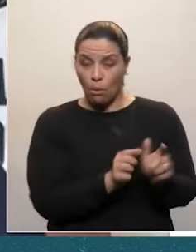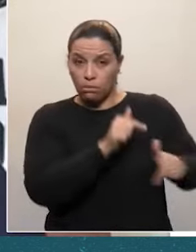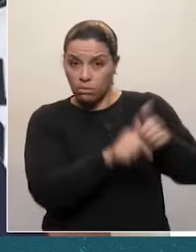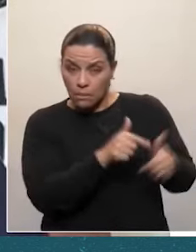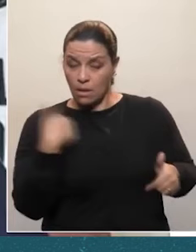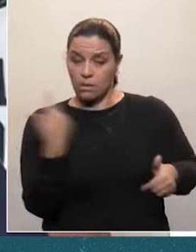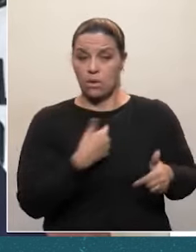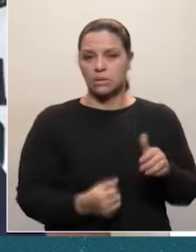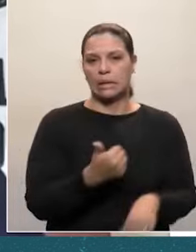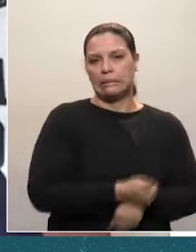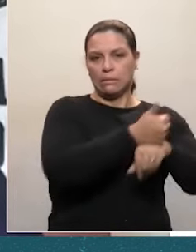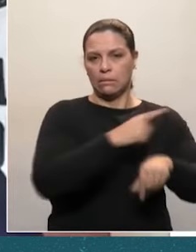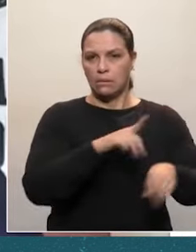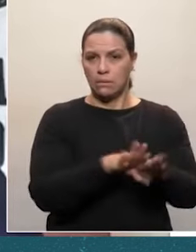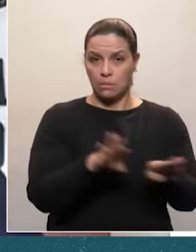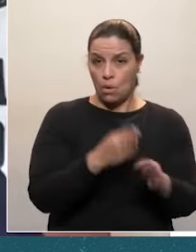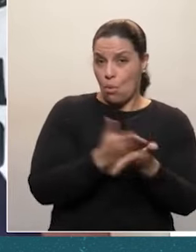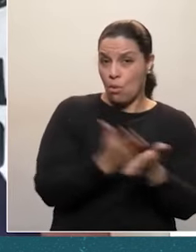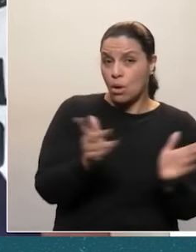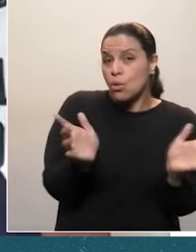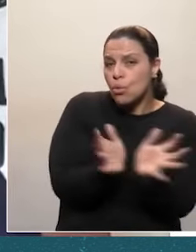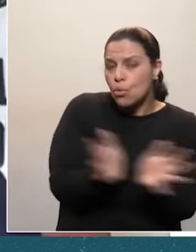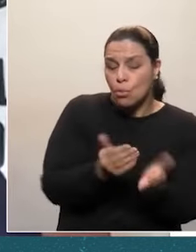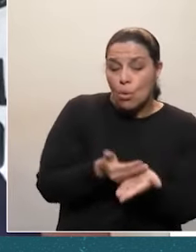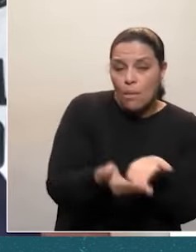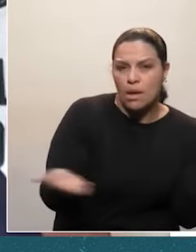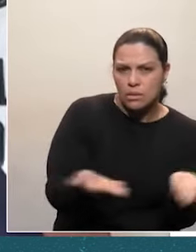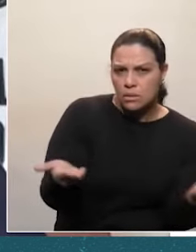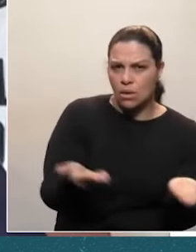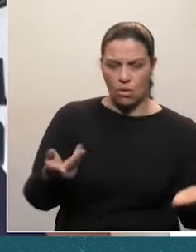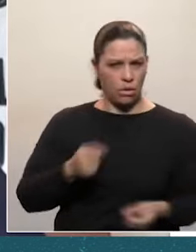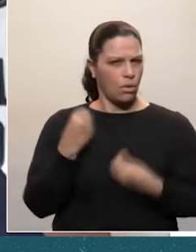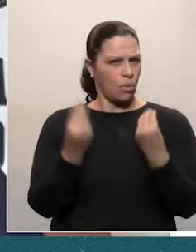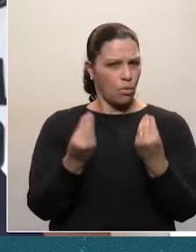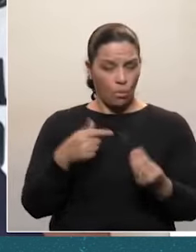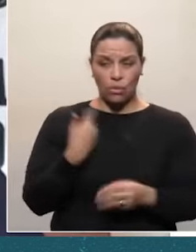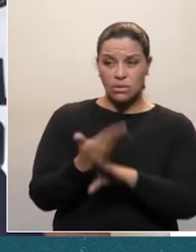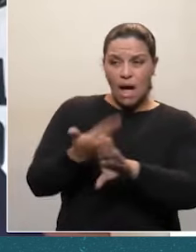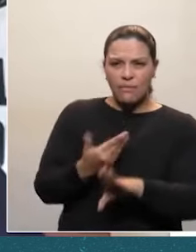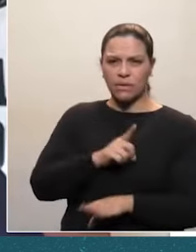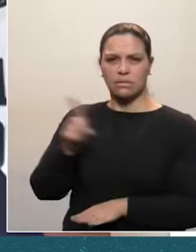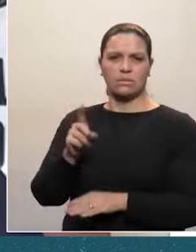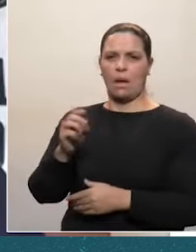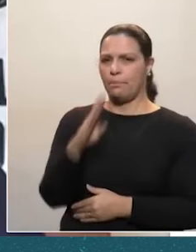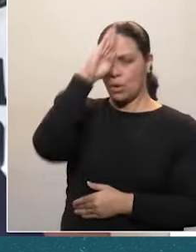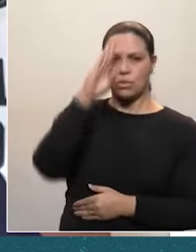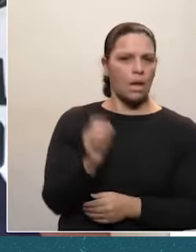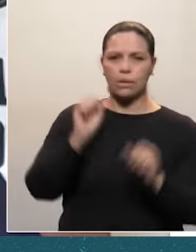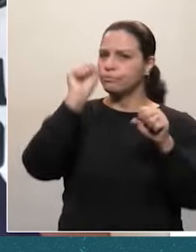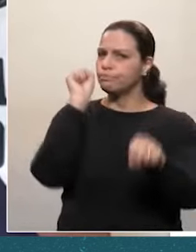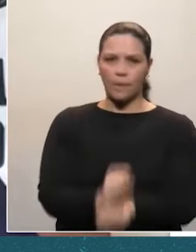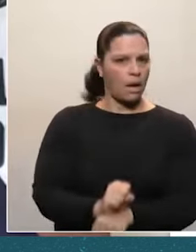aqui lideramos, que toda e qualquer iniciativa legal e lícita para afastar este cavaleiro da presidência,